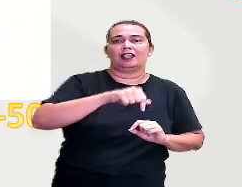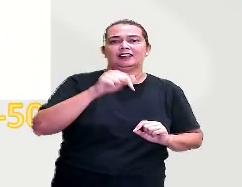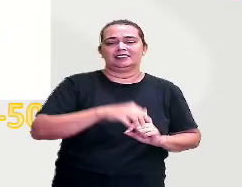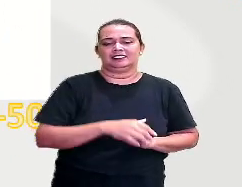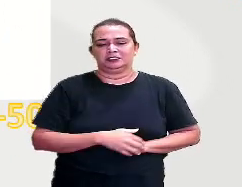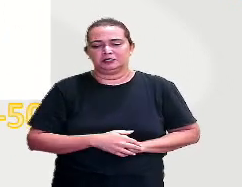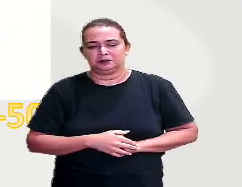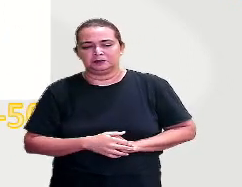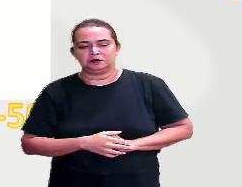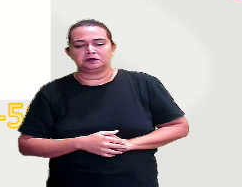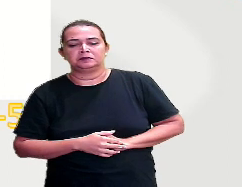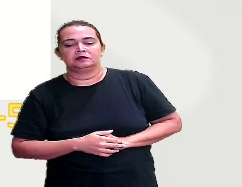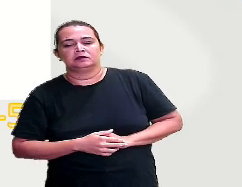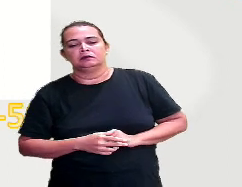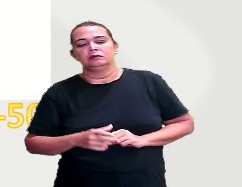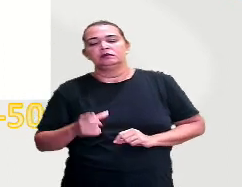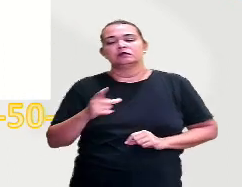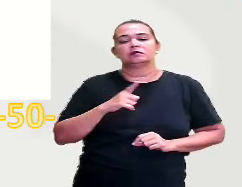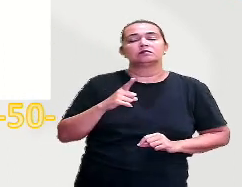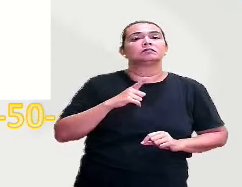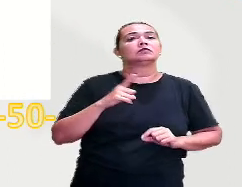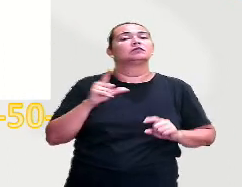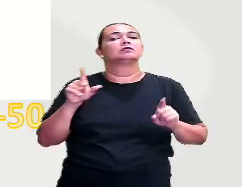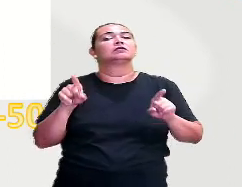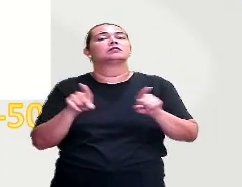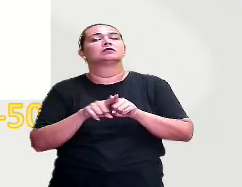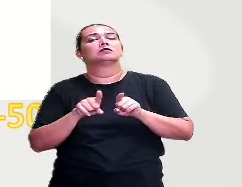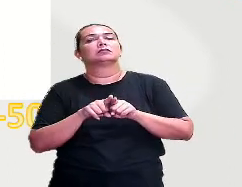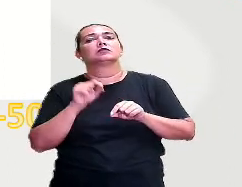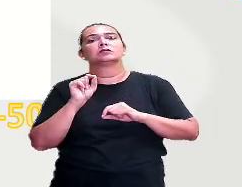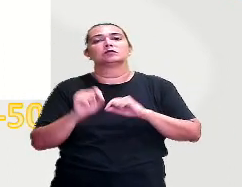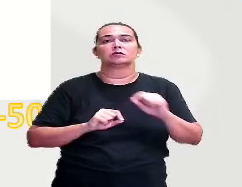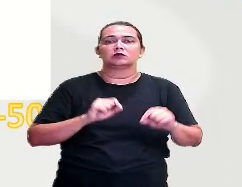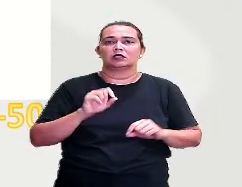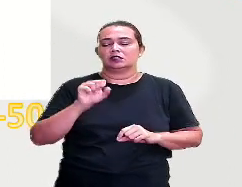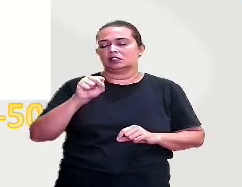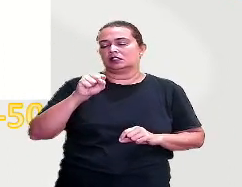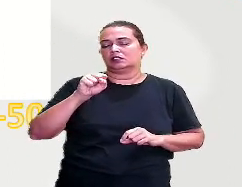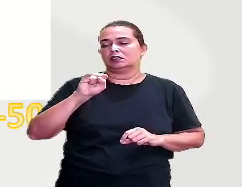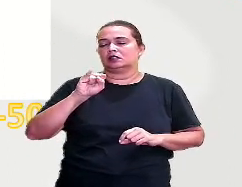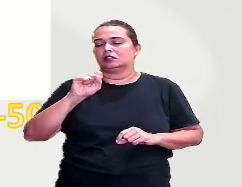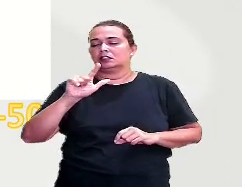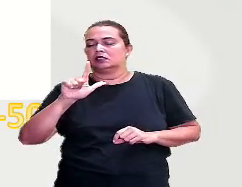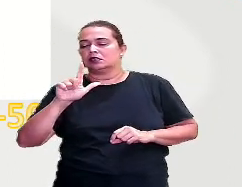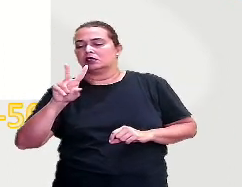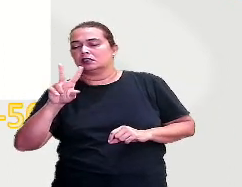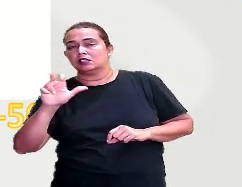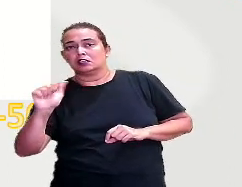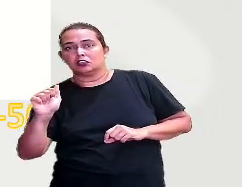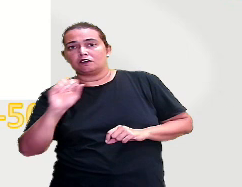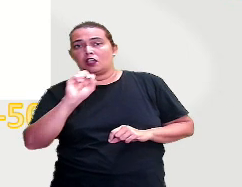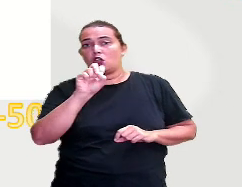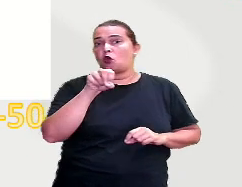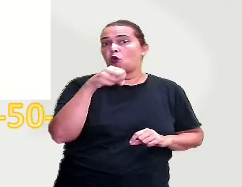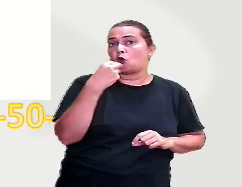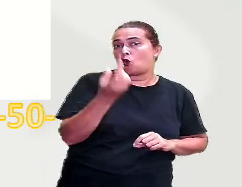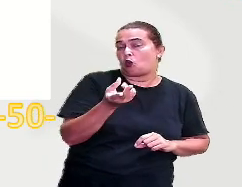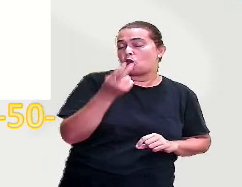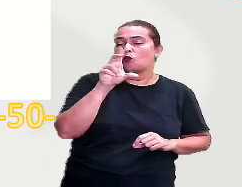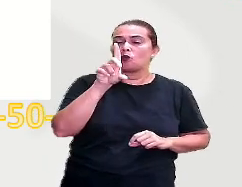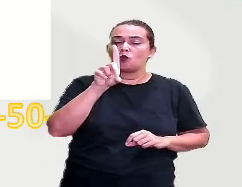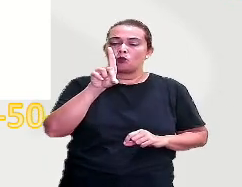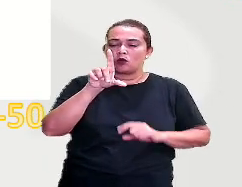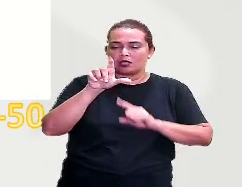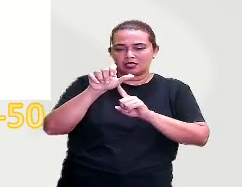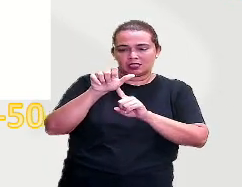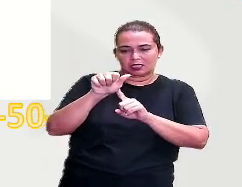também é bem comum. Então, se seu nome é Silva ou da Silva, você faz parte aí de um grande número de pessoas do Brasil e